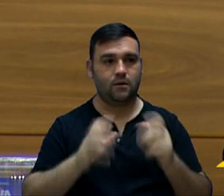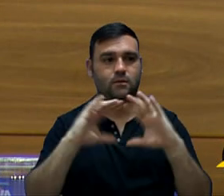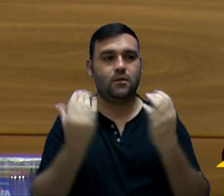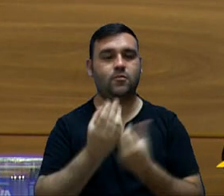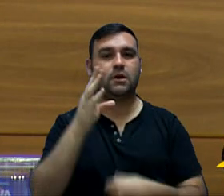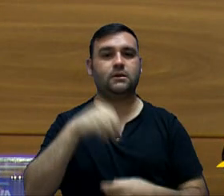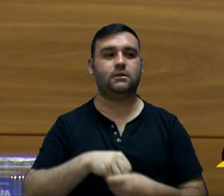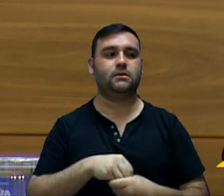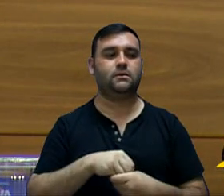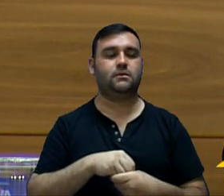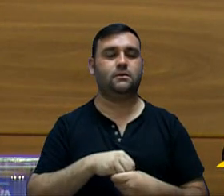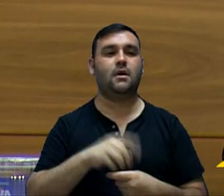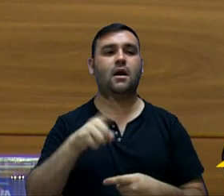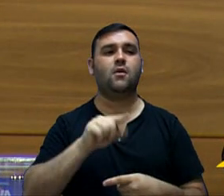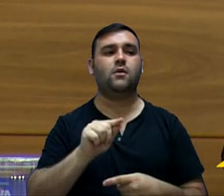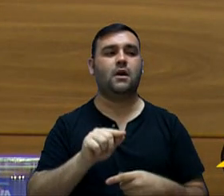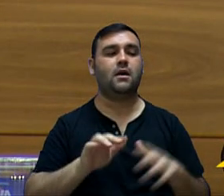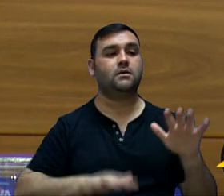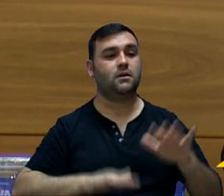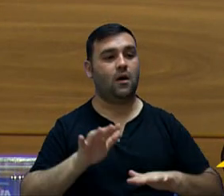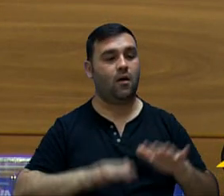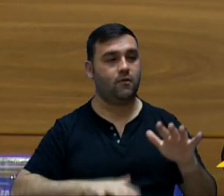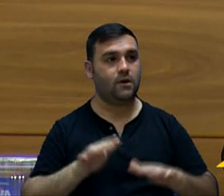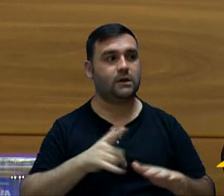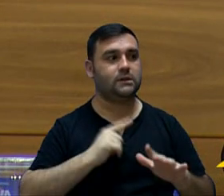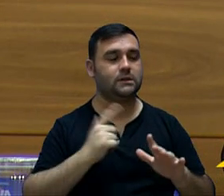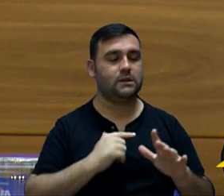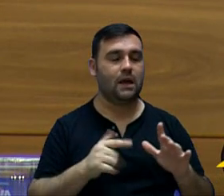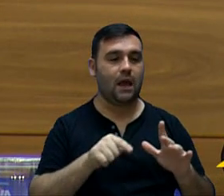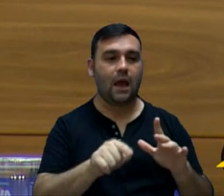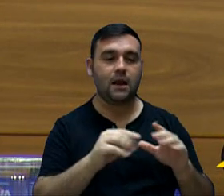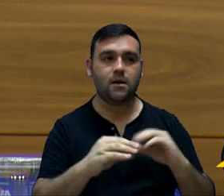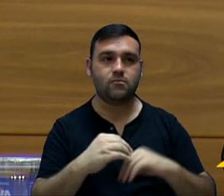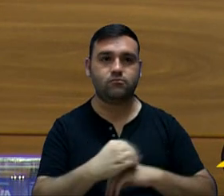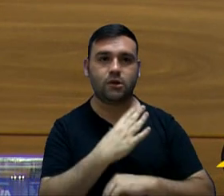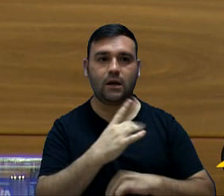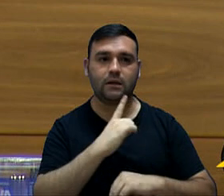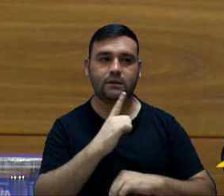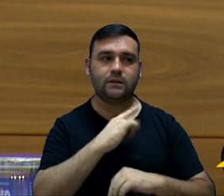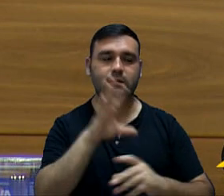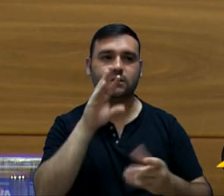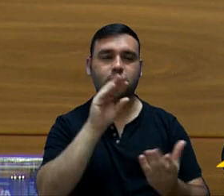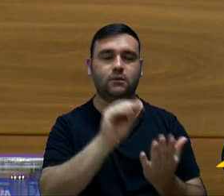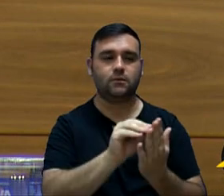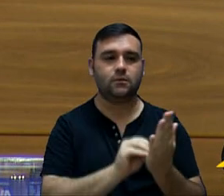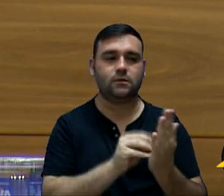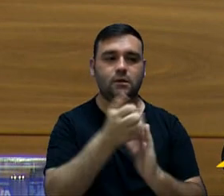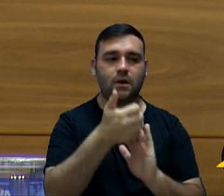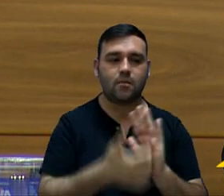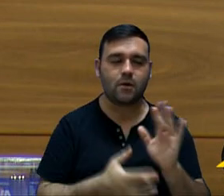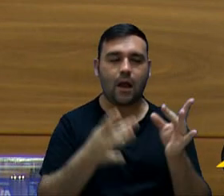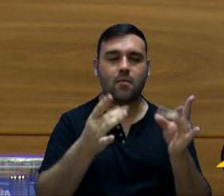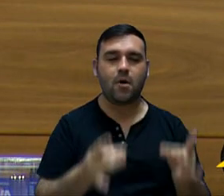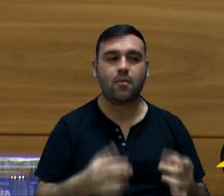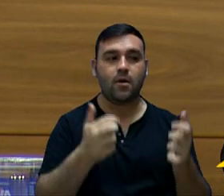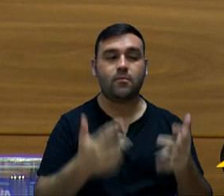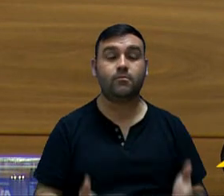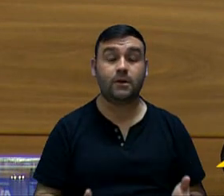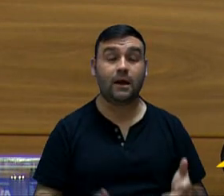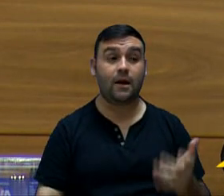casa, embora na mensagem tenha lá descrito que